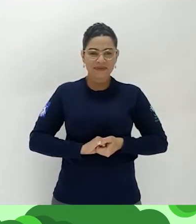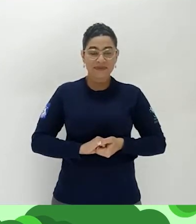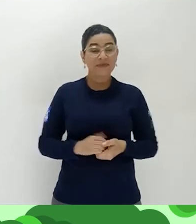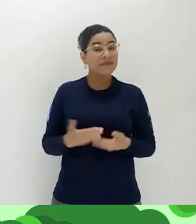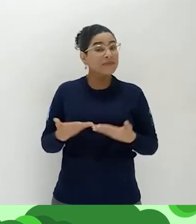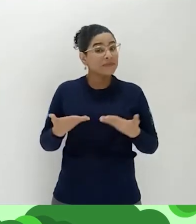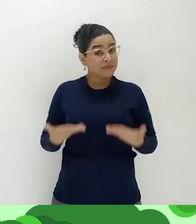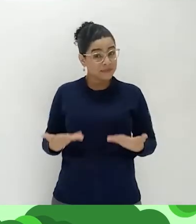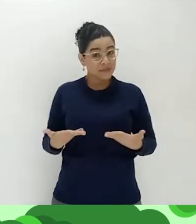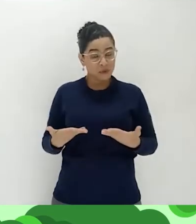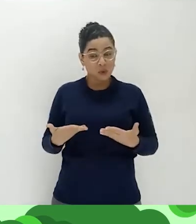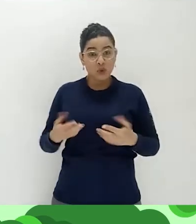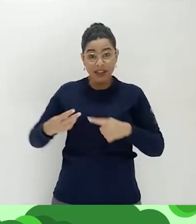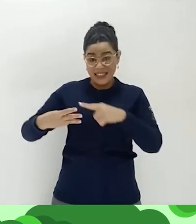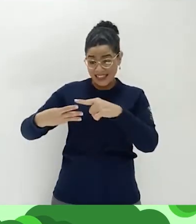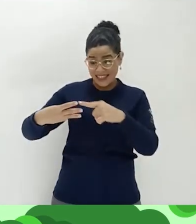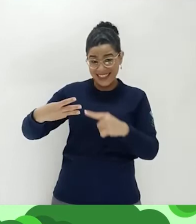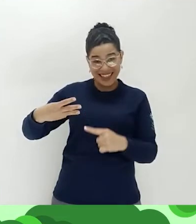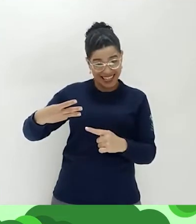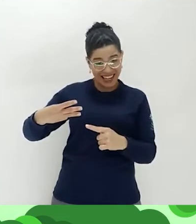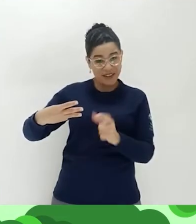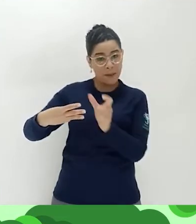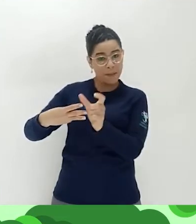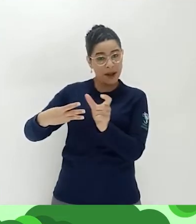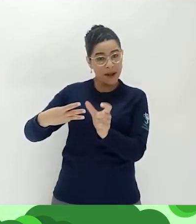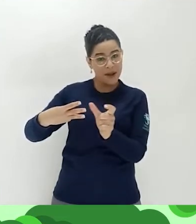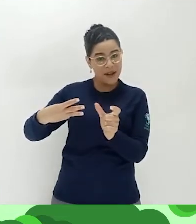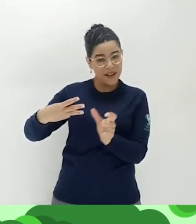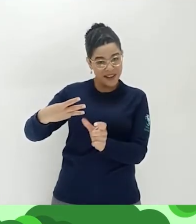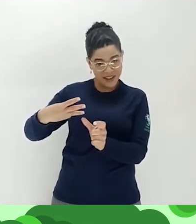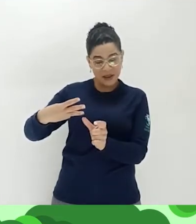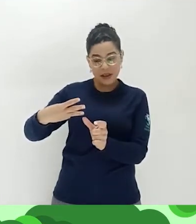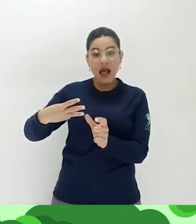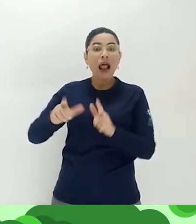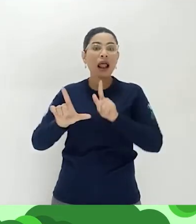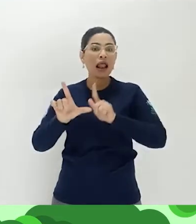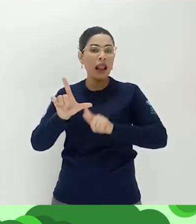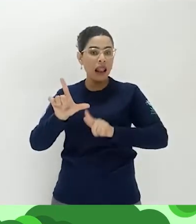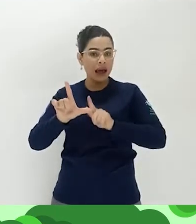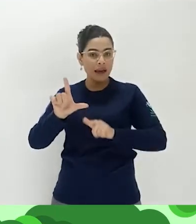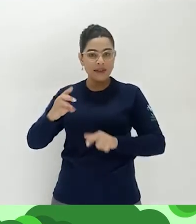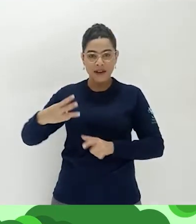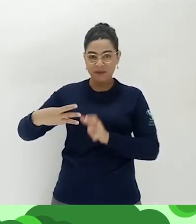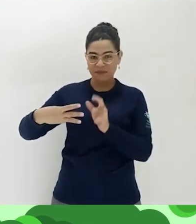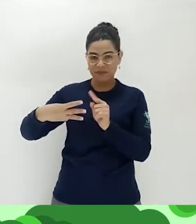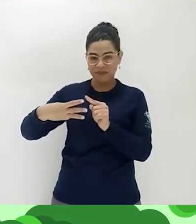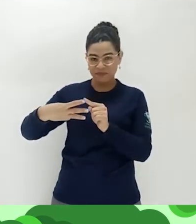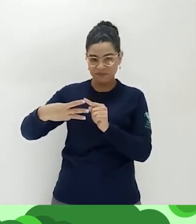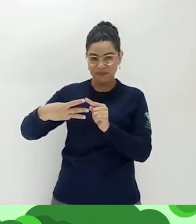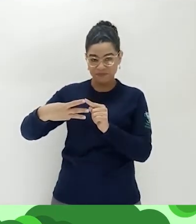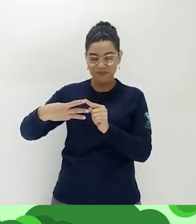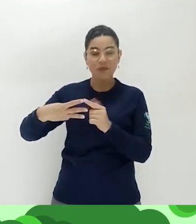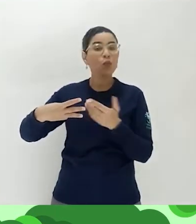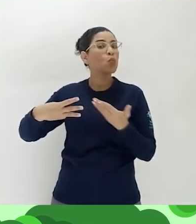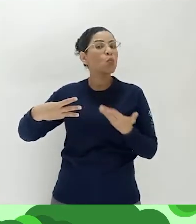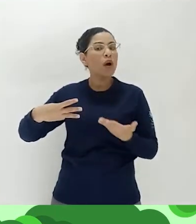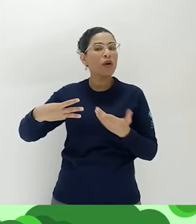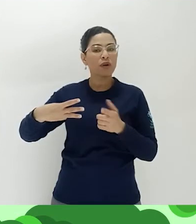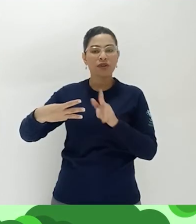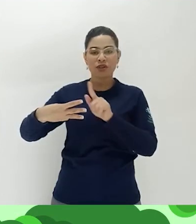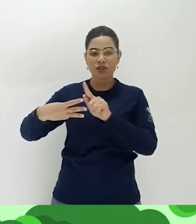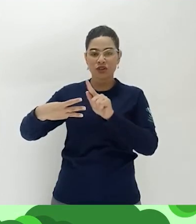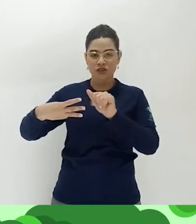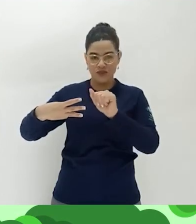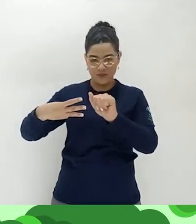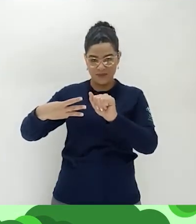Bom, a gente tem todas essas palavras começando com o mesmo som, com a mesma letra e as duas primeiras letras, que é o mesmo som. É o